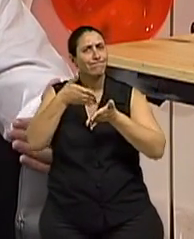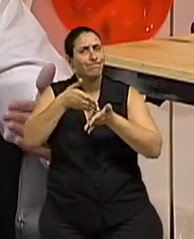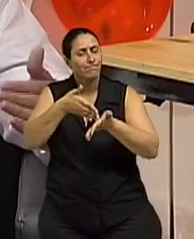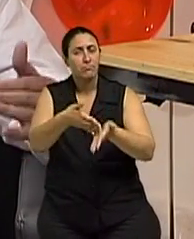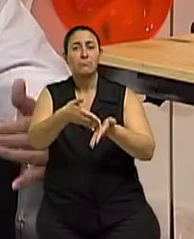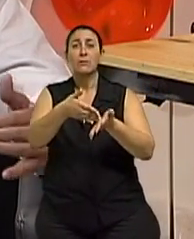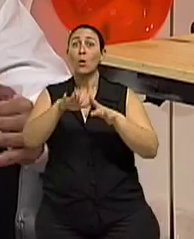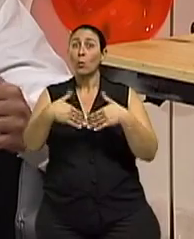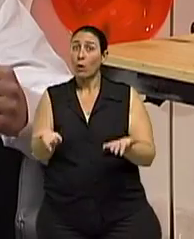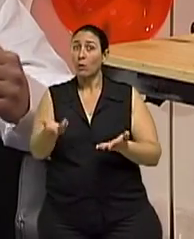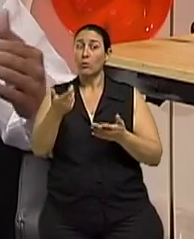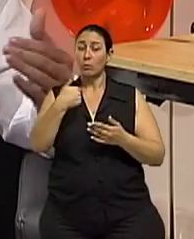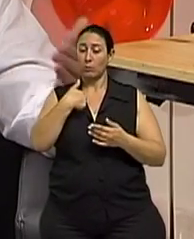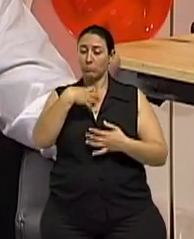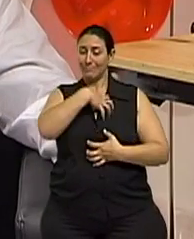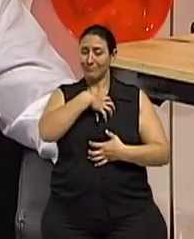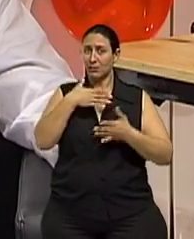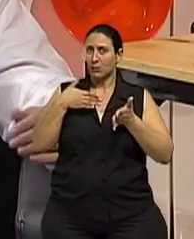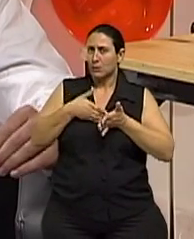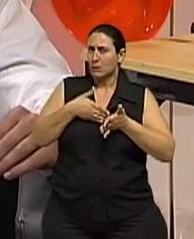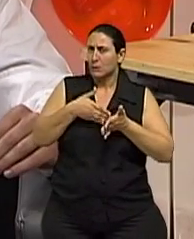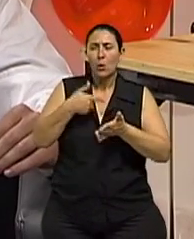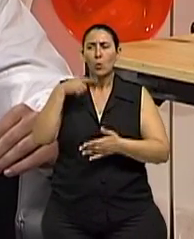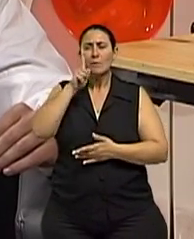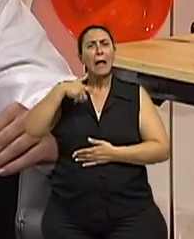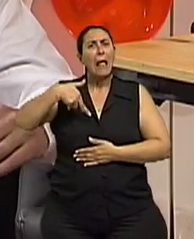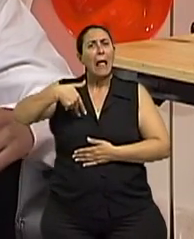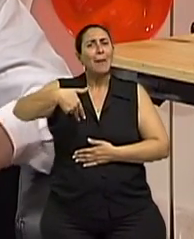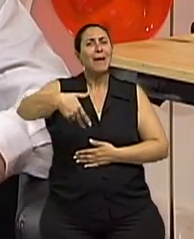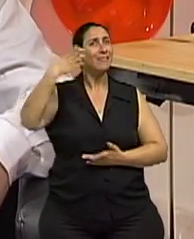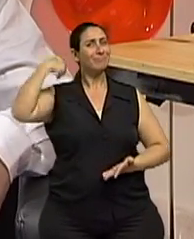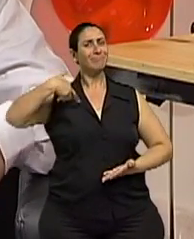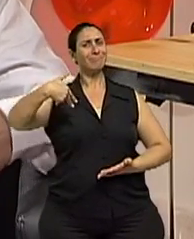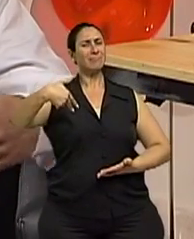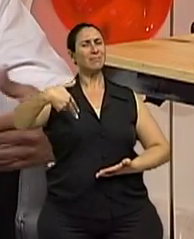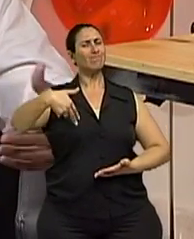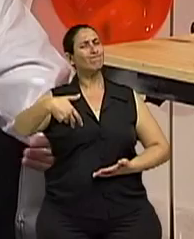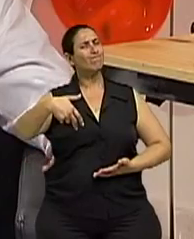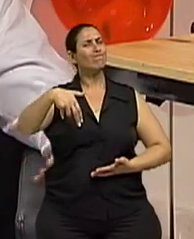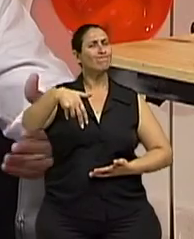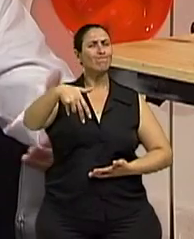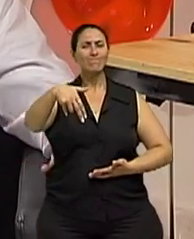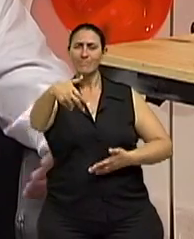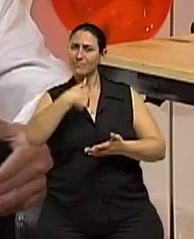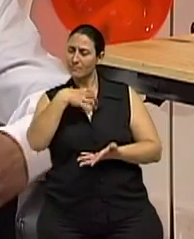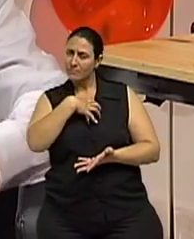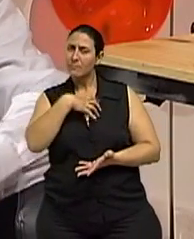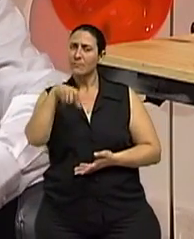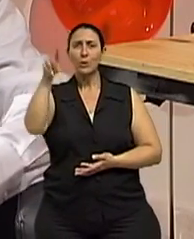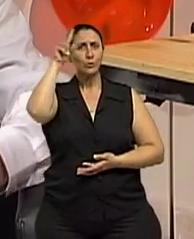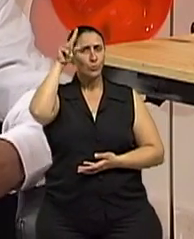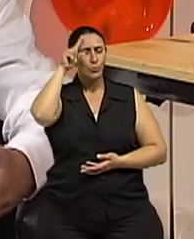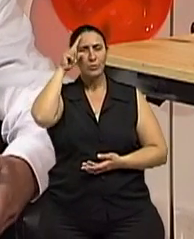limitar a ponto de ele não conseguir mais fazer uma caminhada, ter dificuldade em atividades básicas do dia a dia,